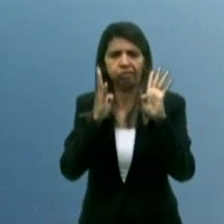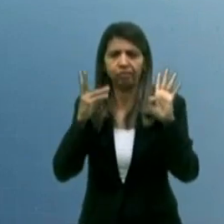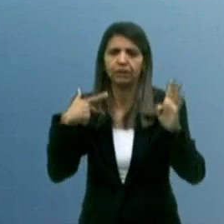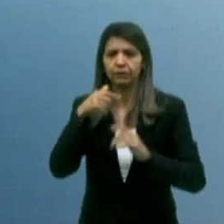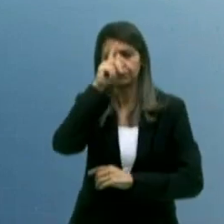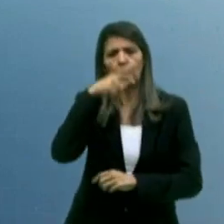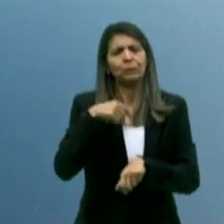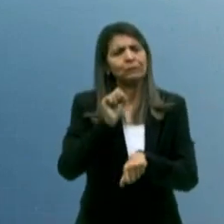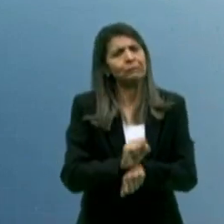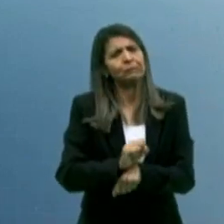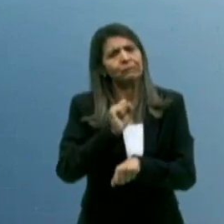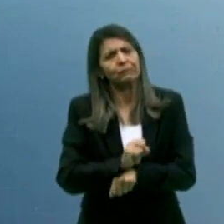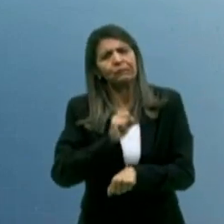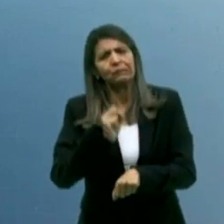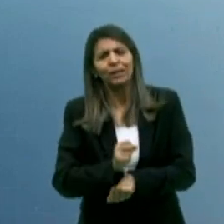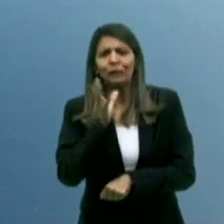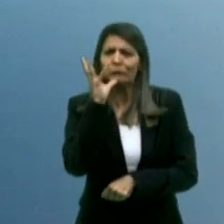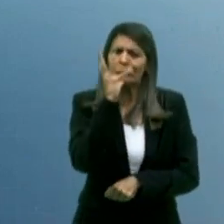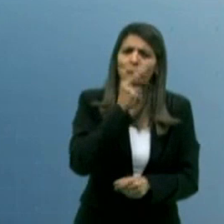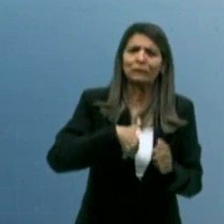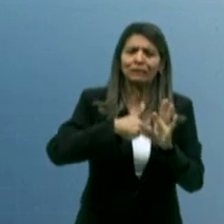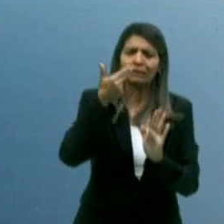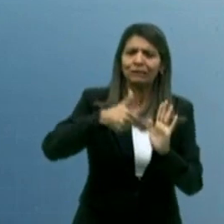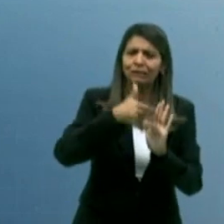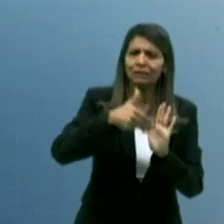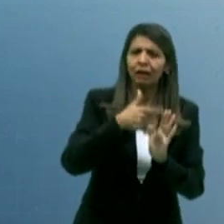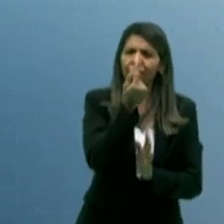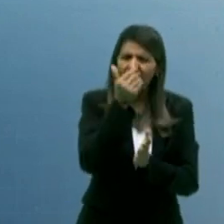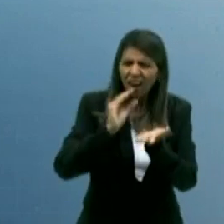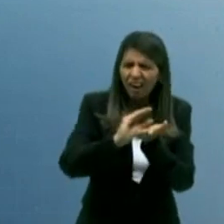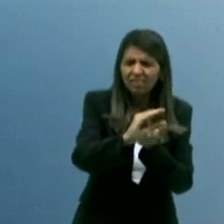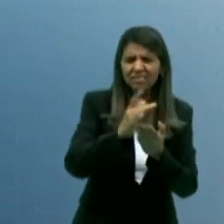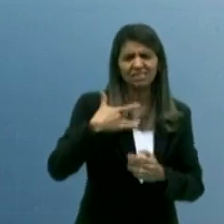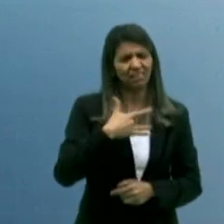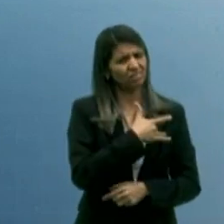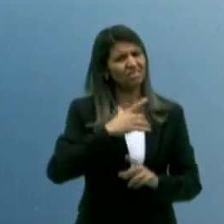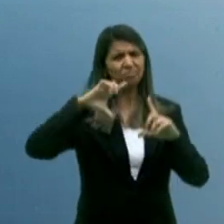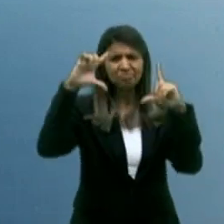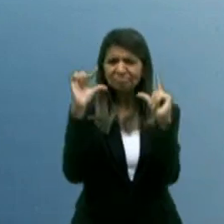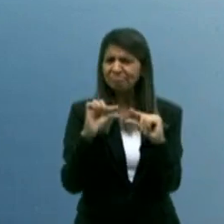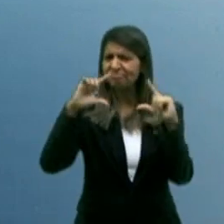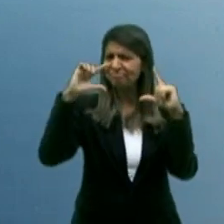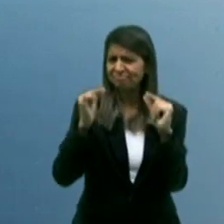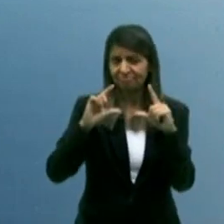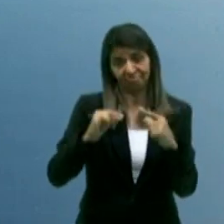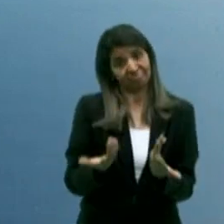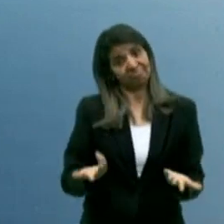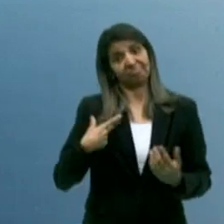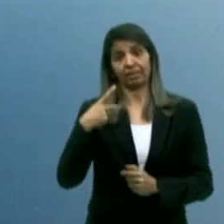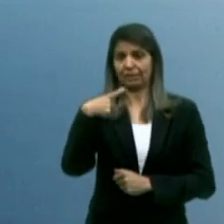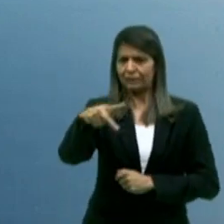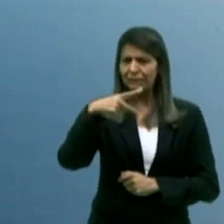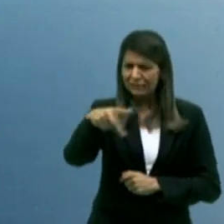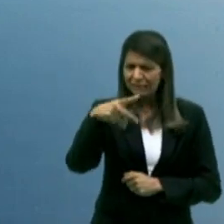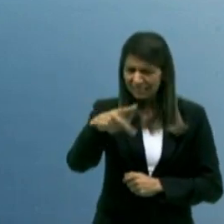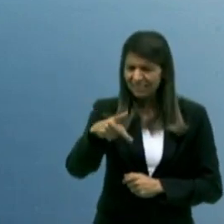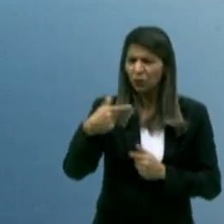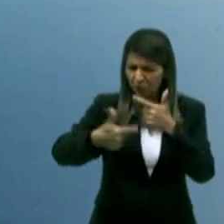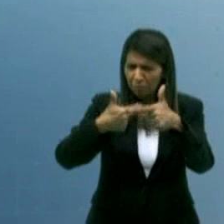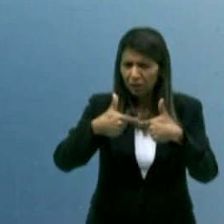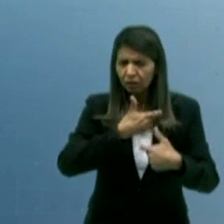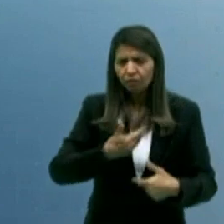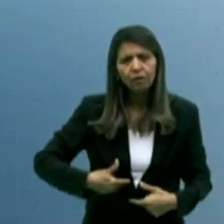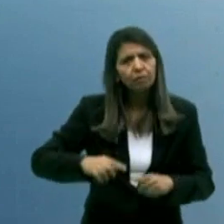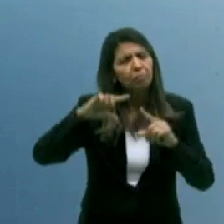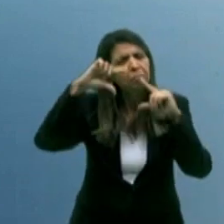de cirurgias, o investimento para a saúde é muito pouco, muito pouco. Você, no seu governo, investe muito pouco do